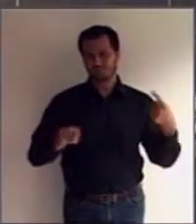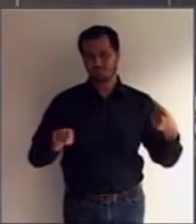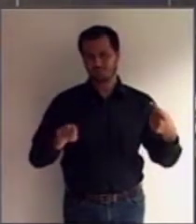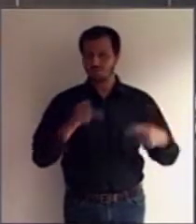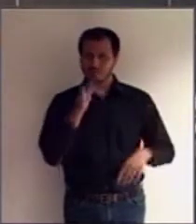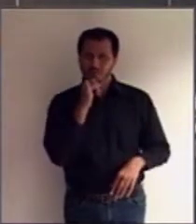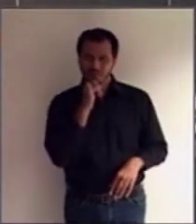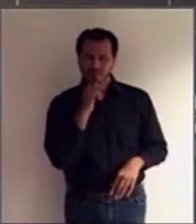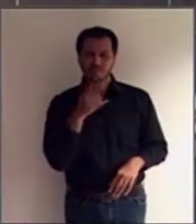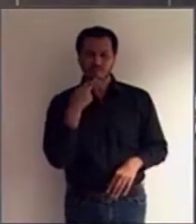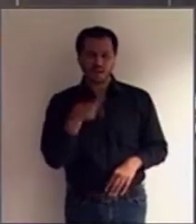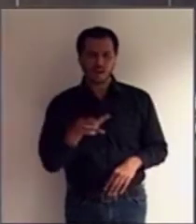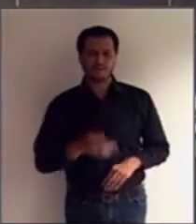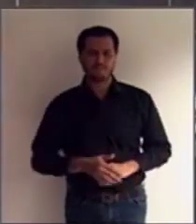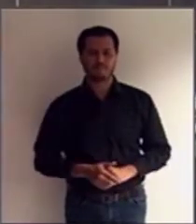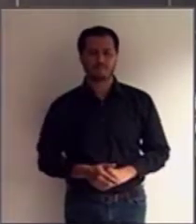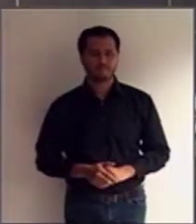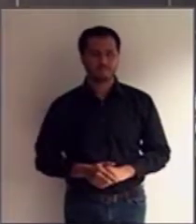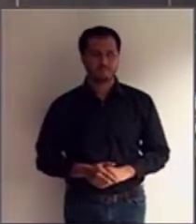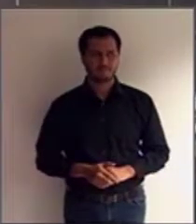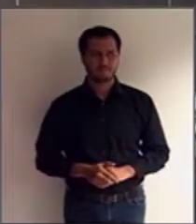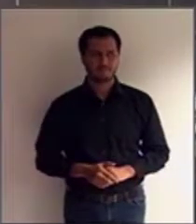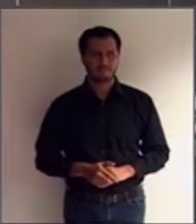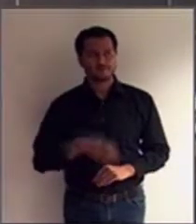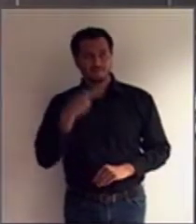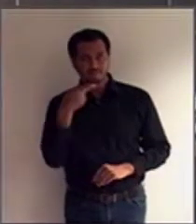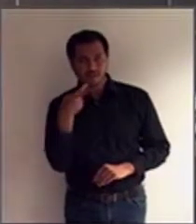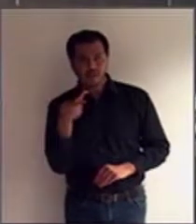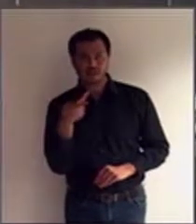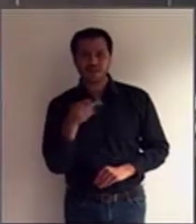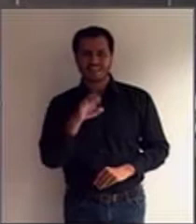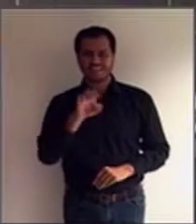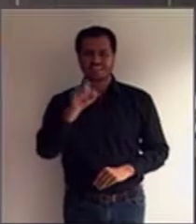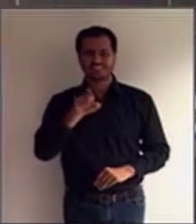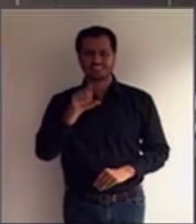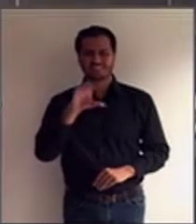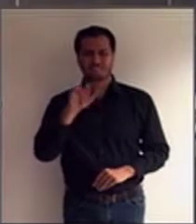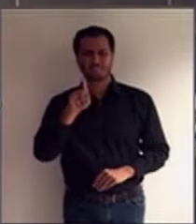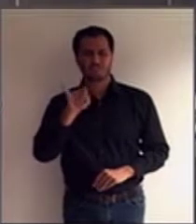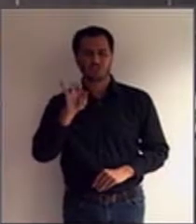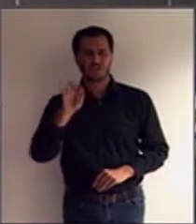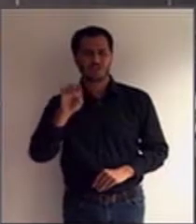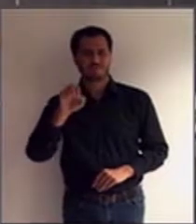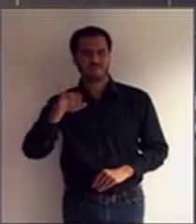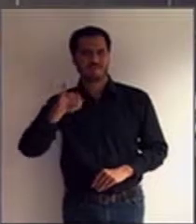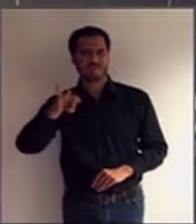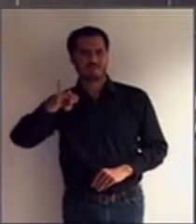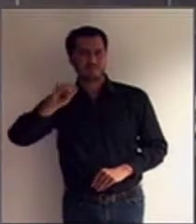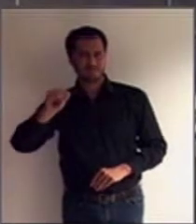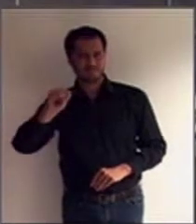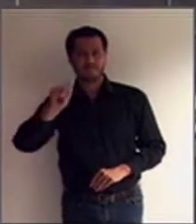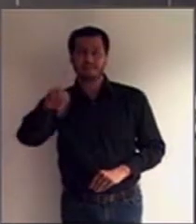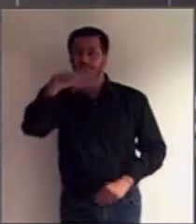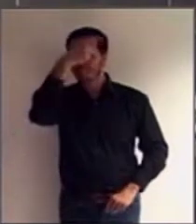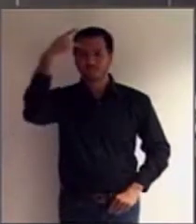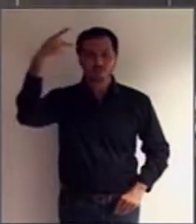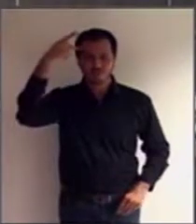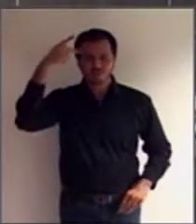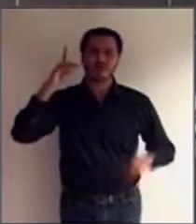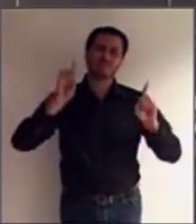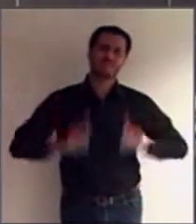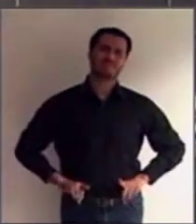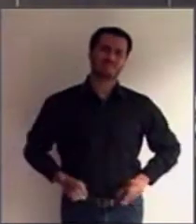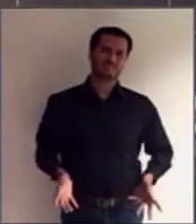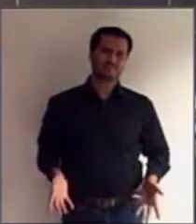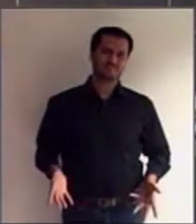Ele ainda se refere aqui a, por exemplo, excepcionais para se referir às pessoas com deficiência